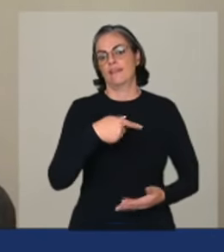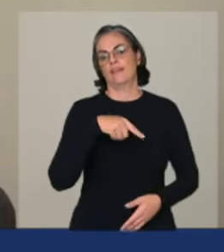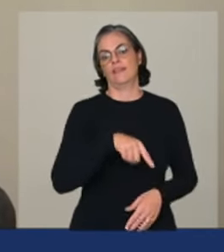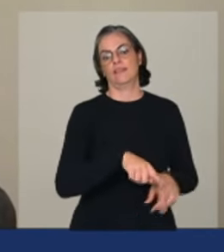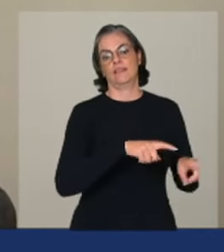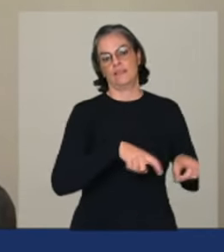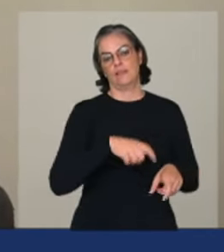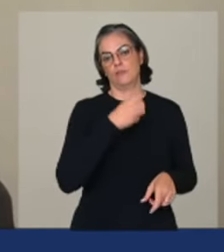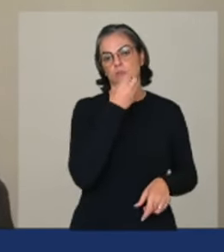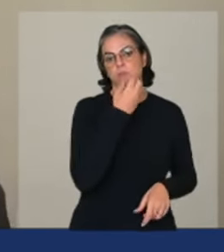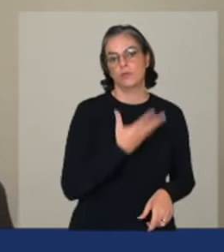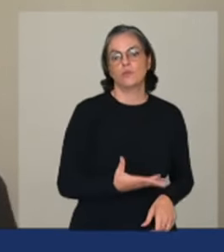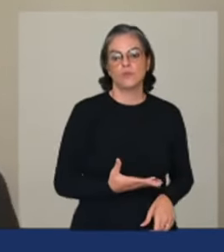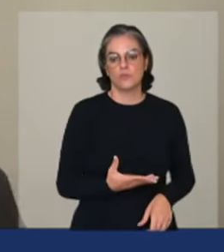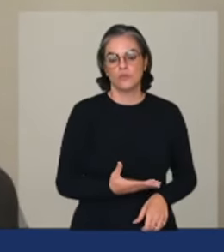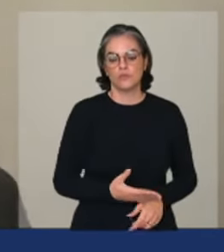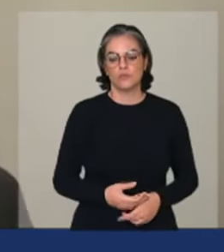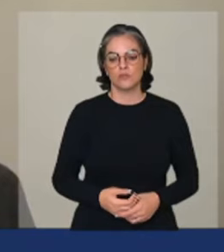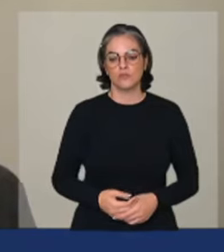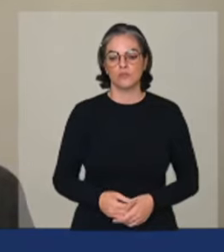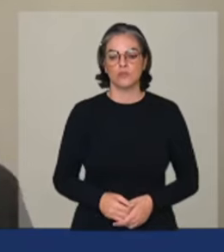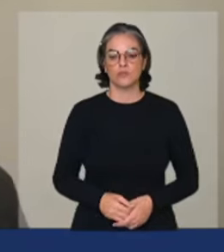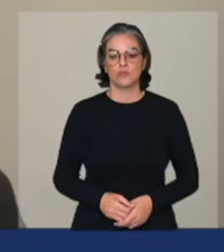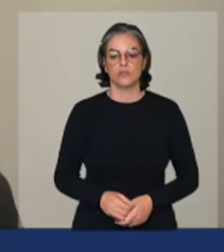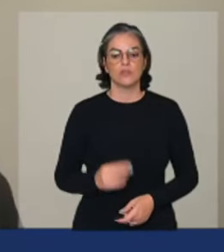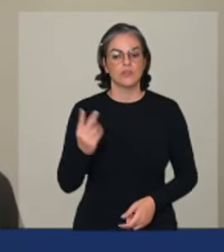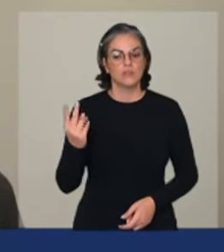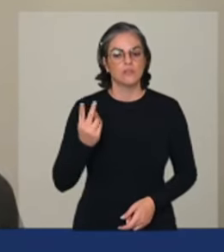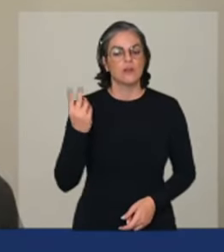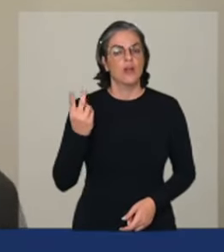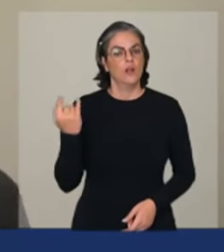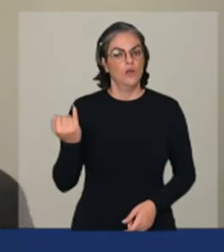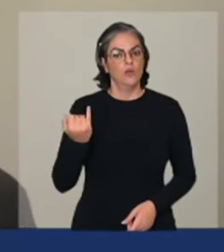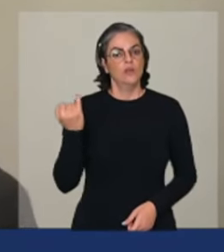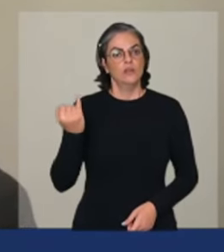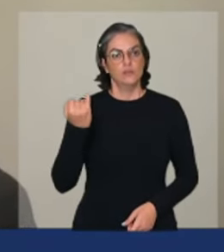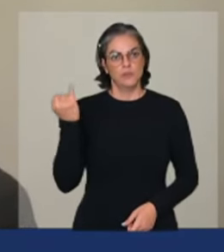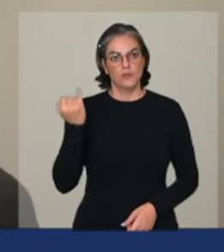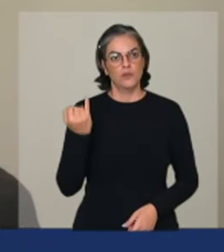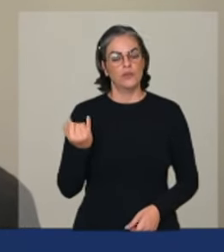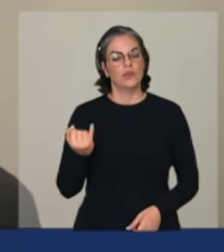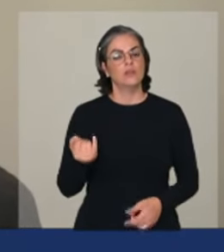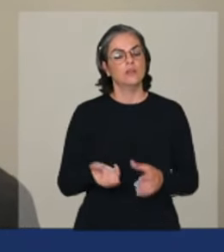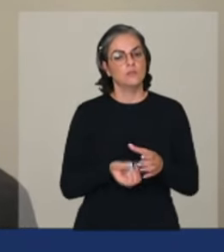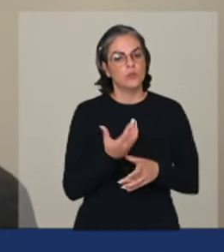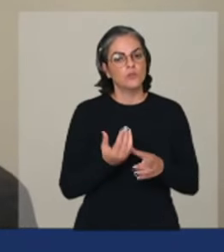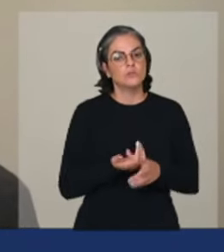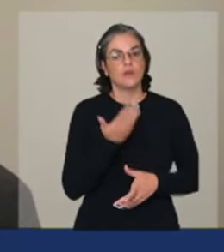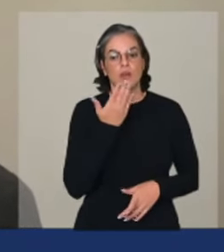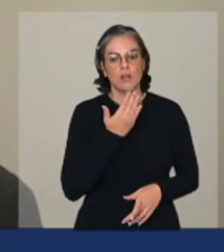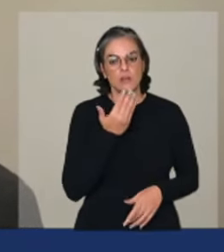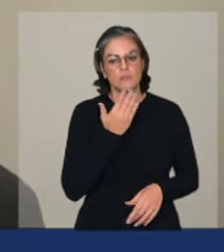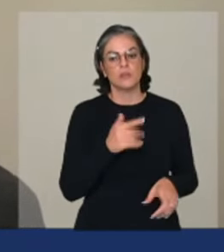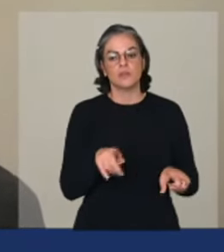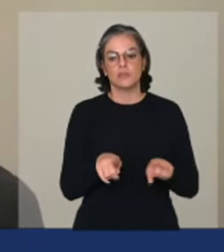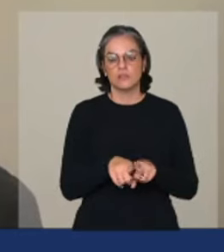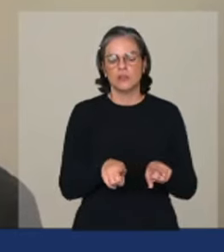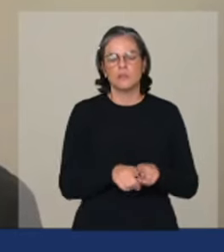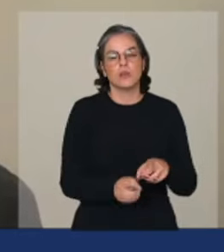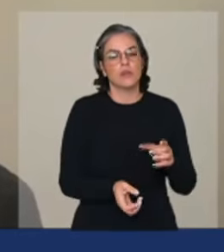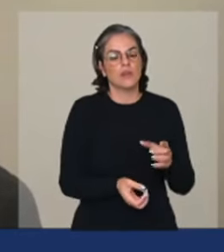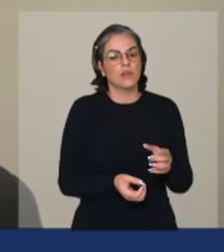familiar como ser um valor fundamental não só produção de alimento mas produção da vida